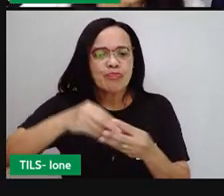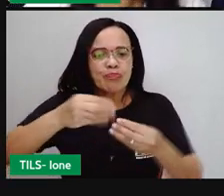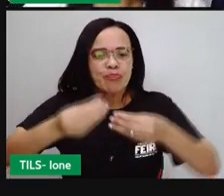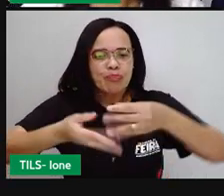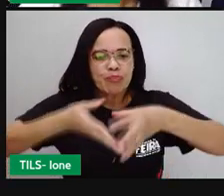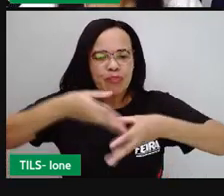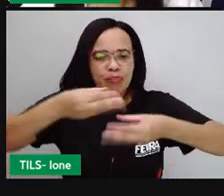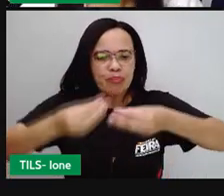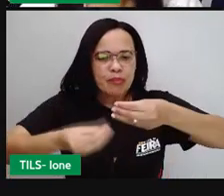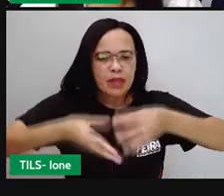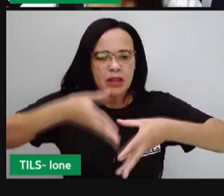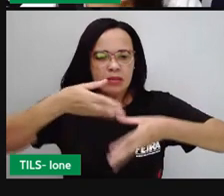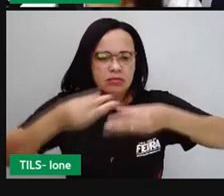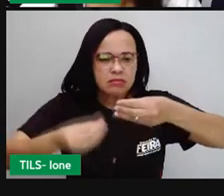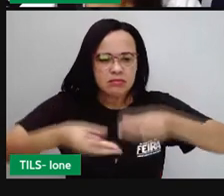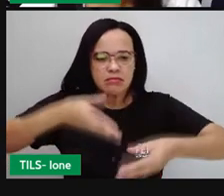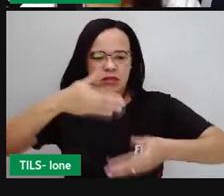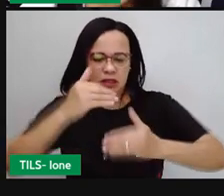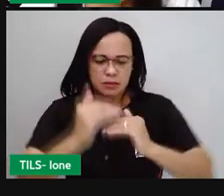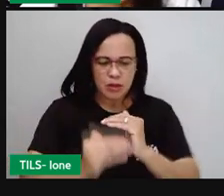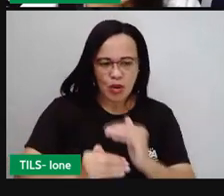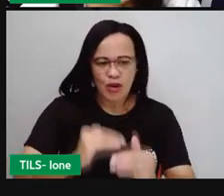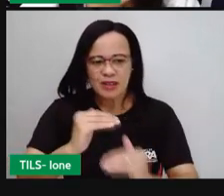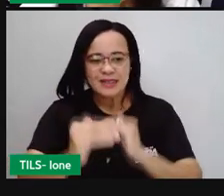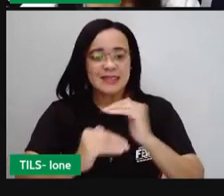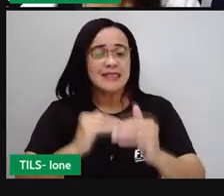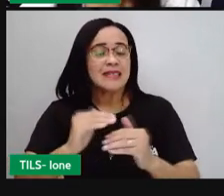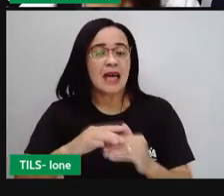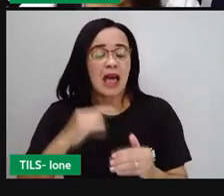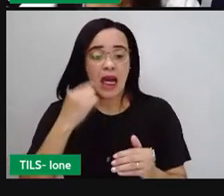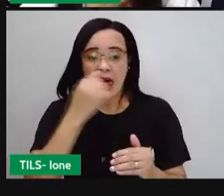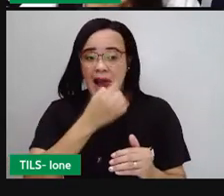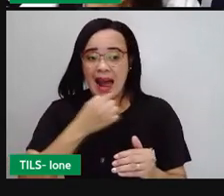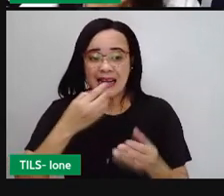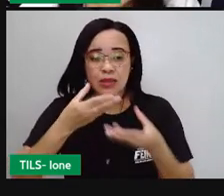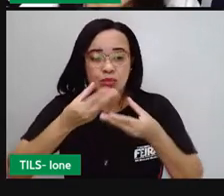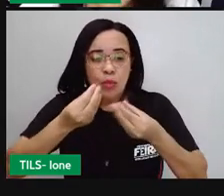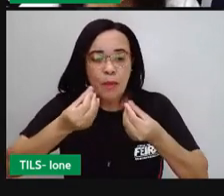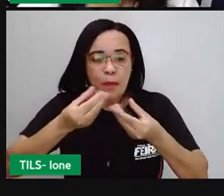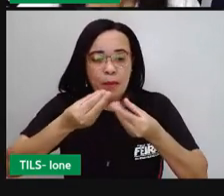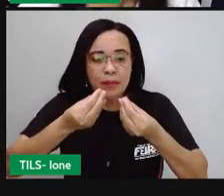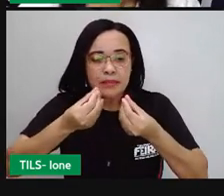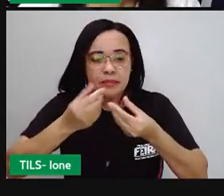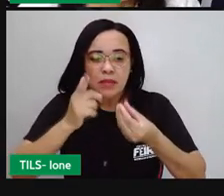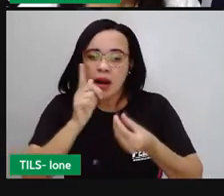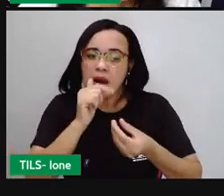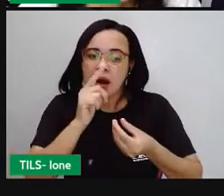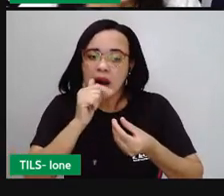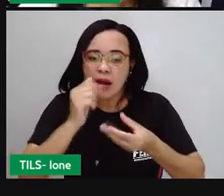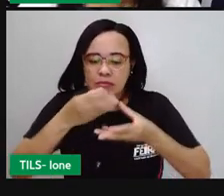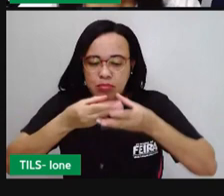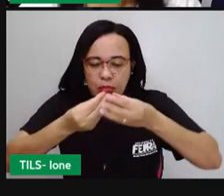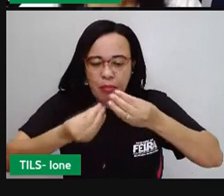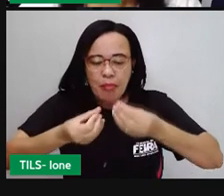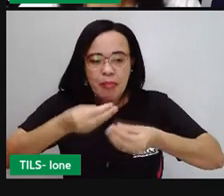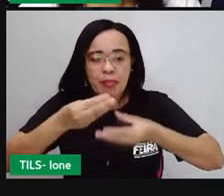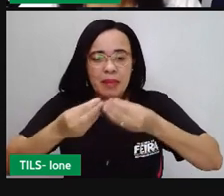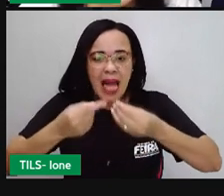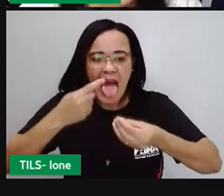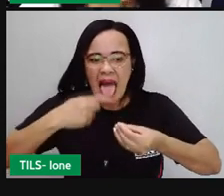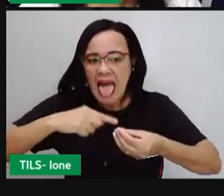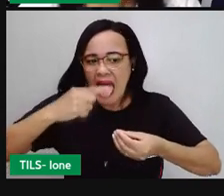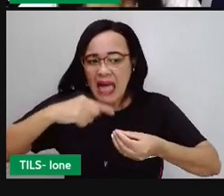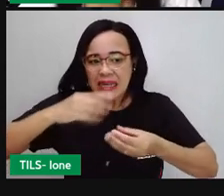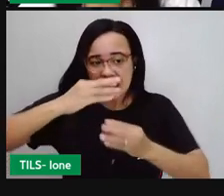E aí, esse processo é auxiliado pela saliva, que unidece a comida e pela língua, que ajuda a